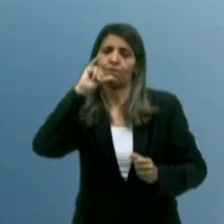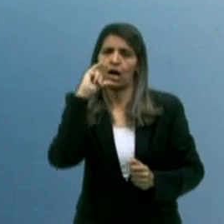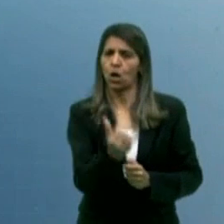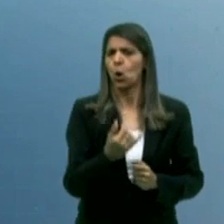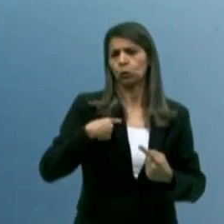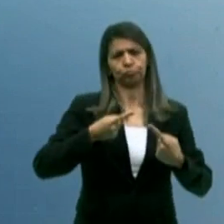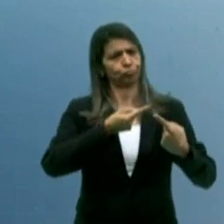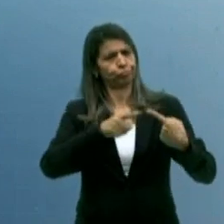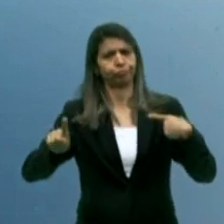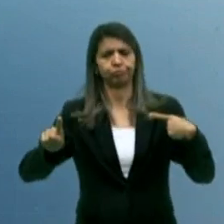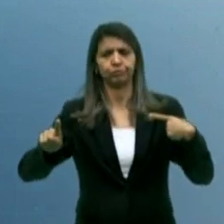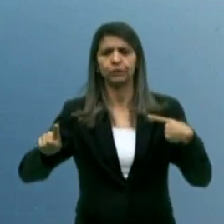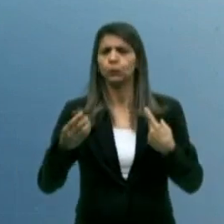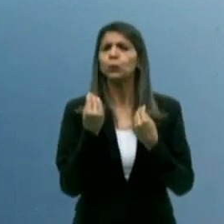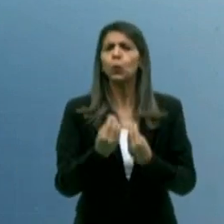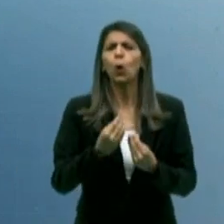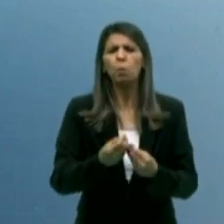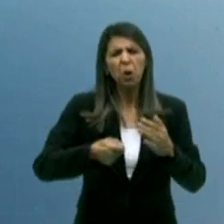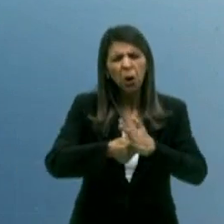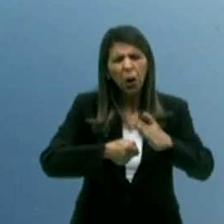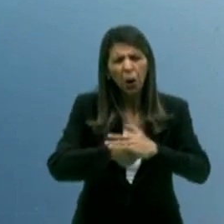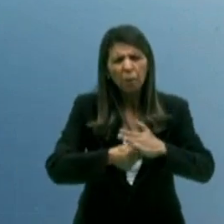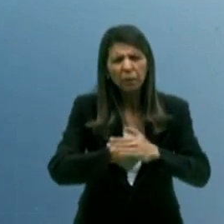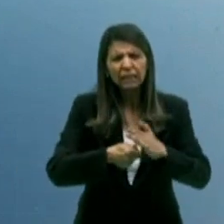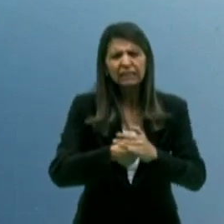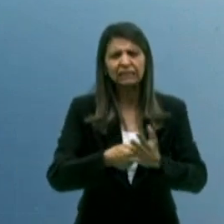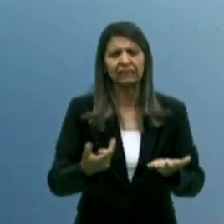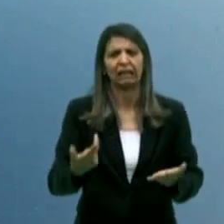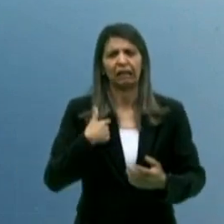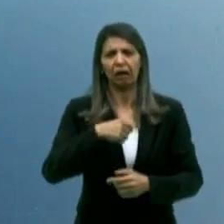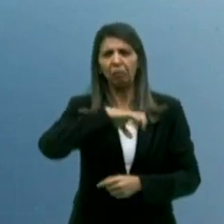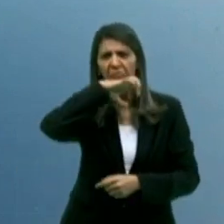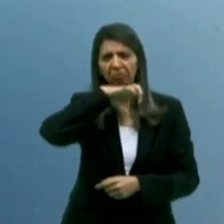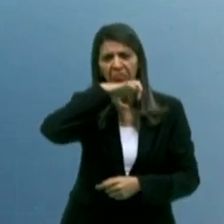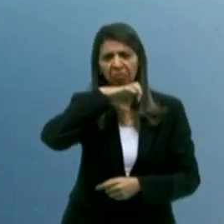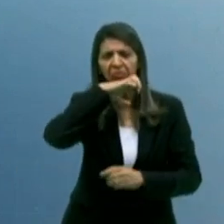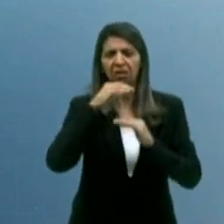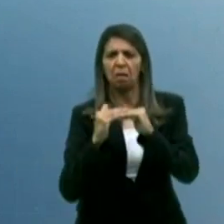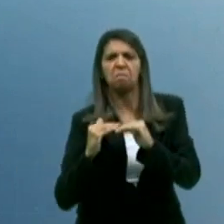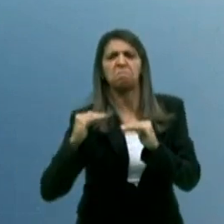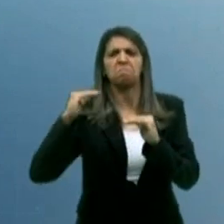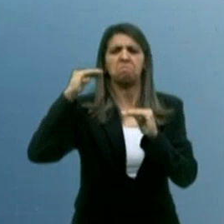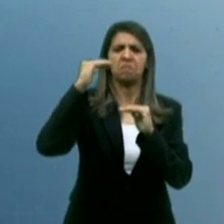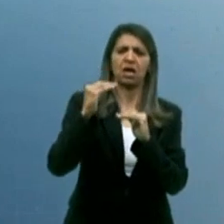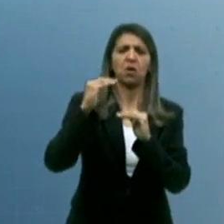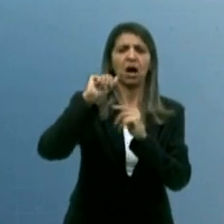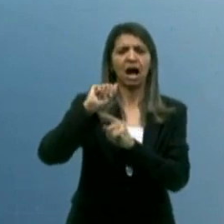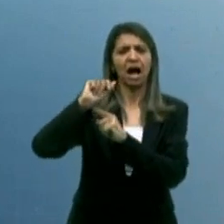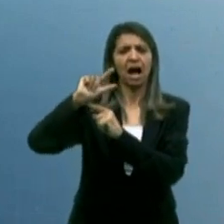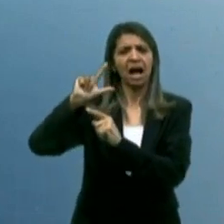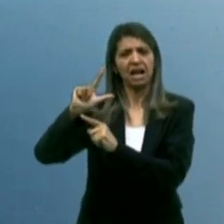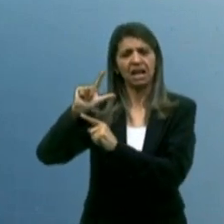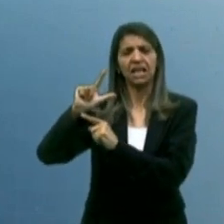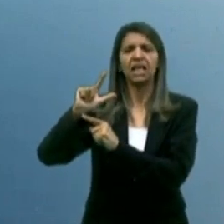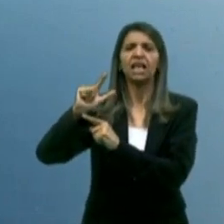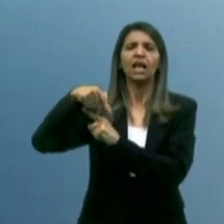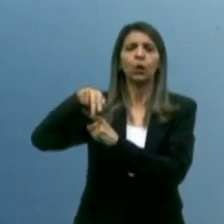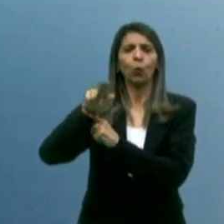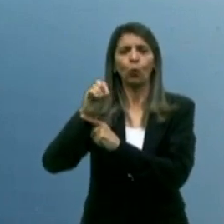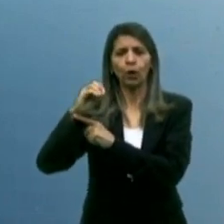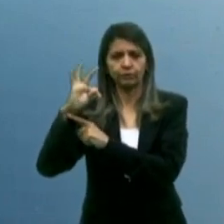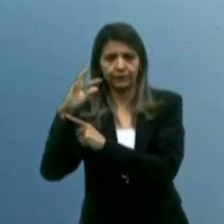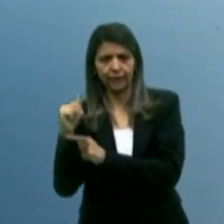A cobrança de alíquotas superiores à alíquota geral sobre energia e sobre